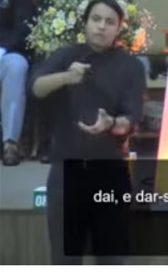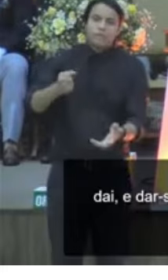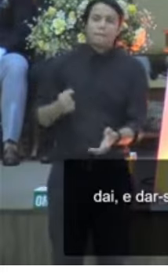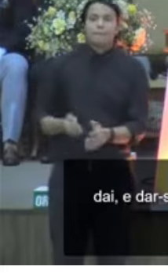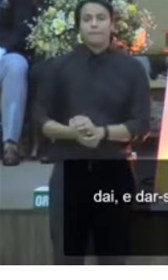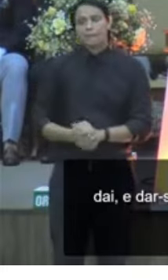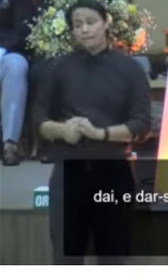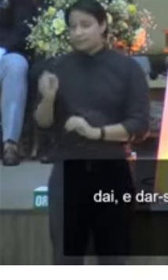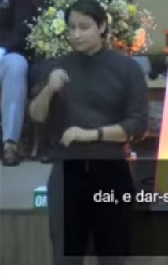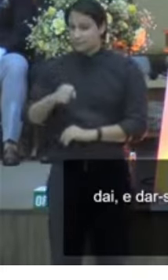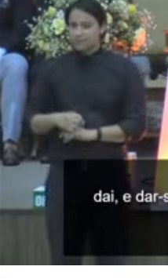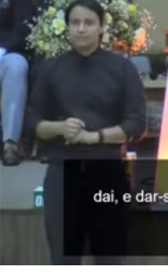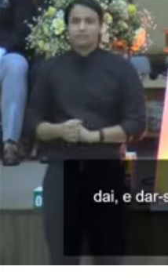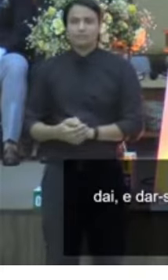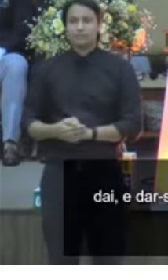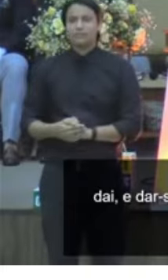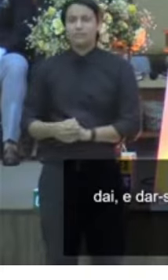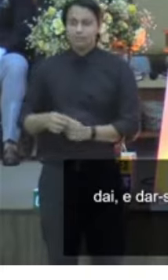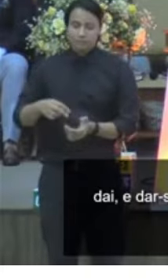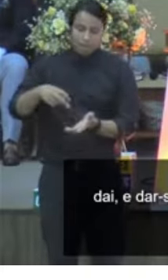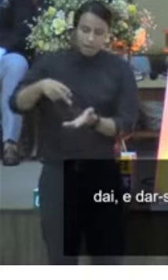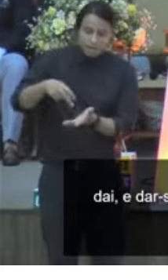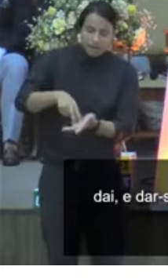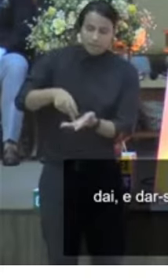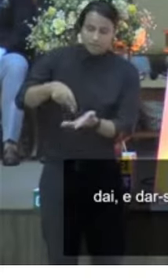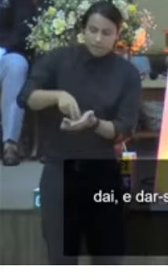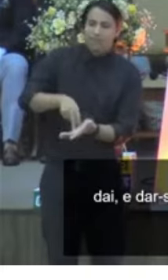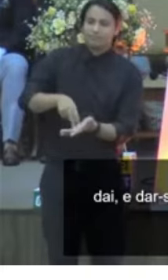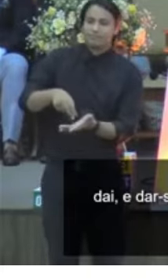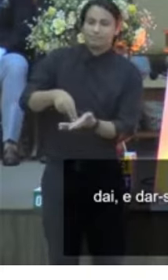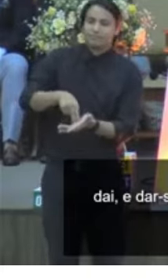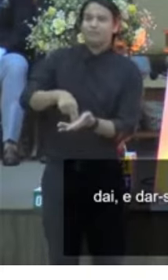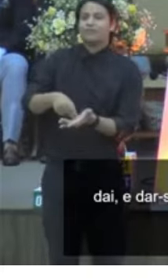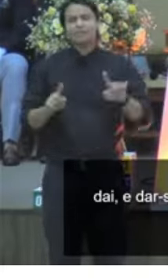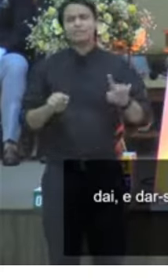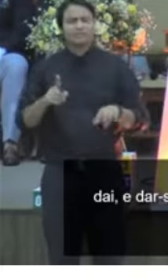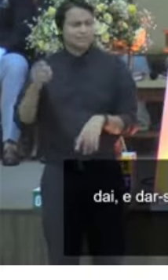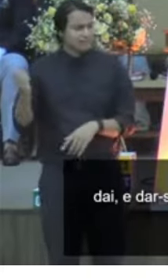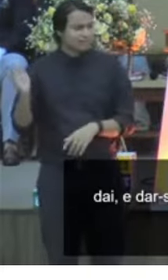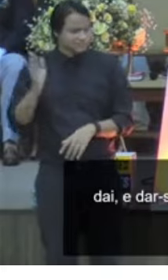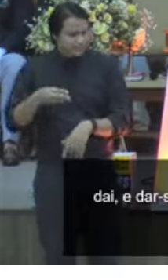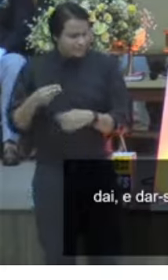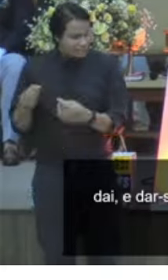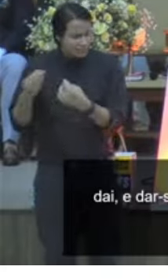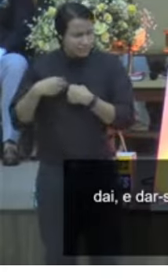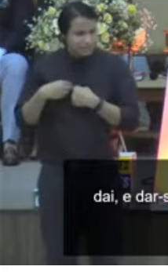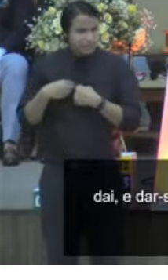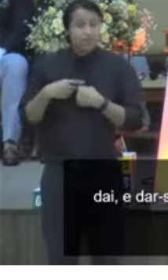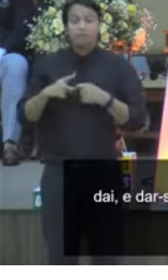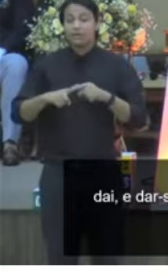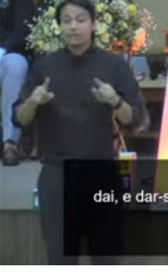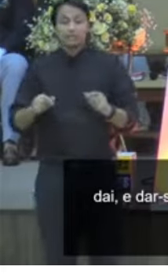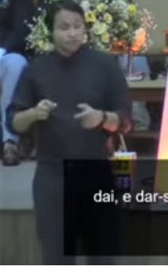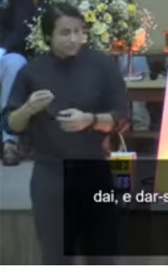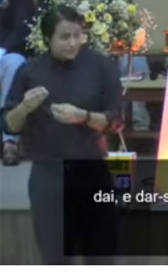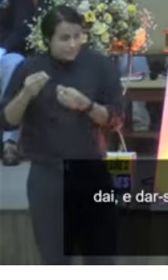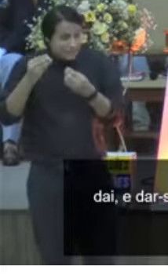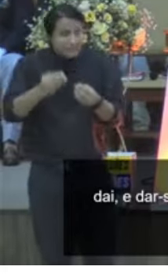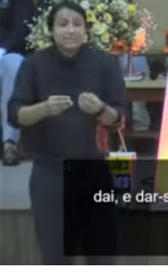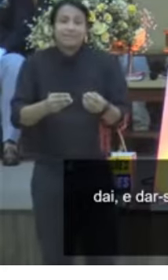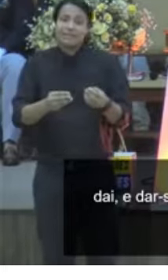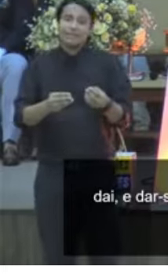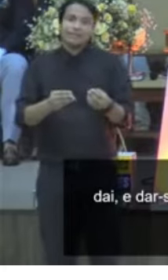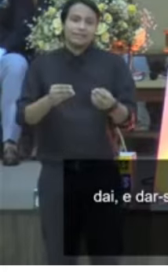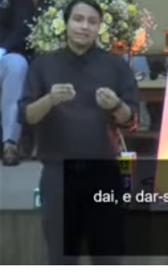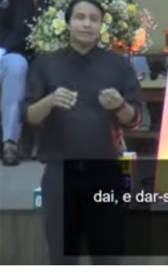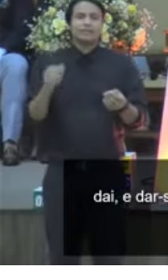Recalco, pronto, é pisar para caber mais. Mas, eu vou sacudir, peneirar, vou botar